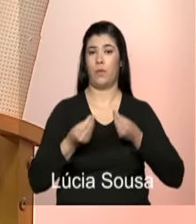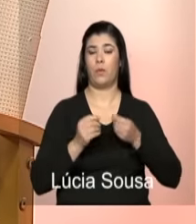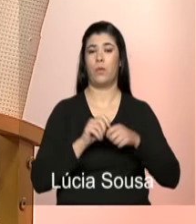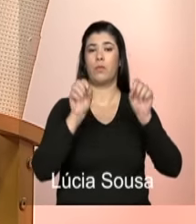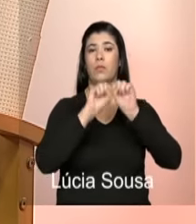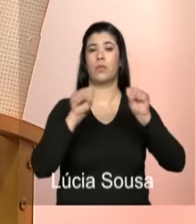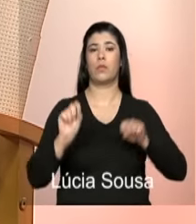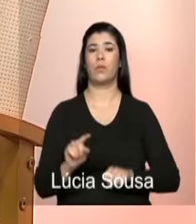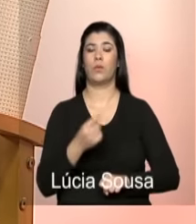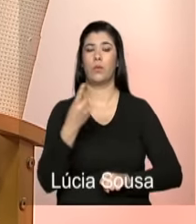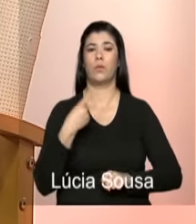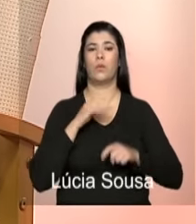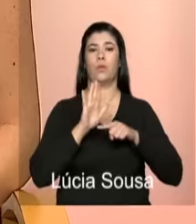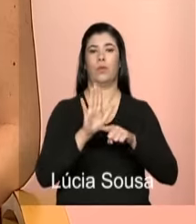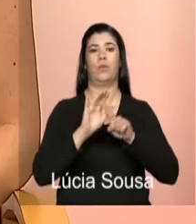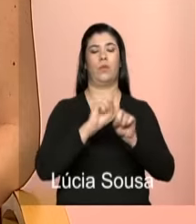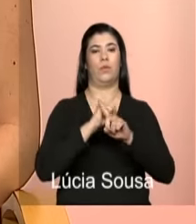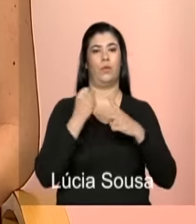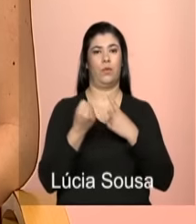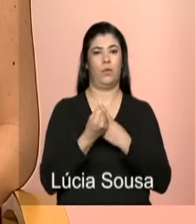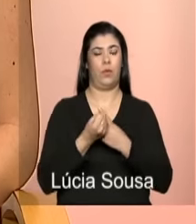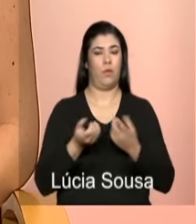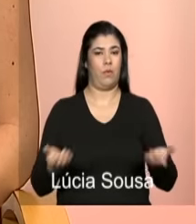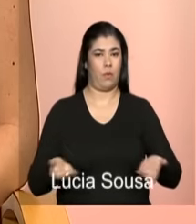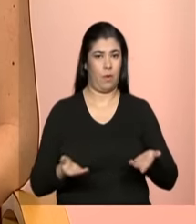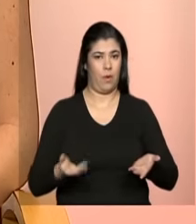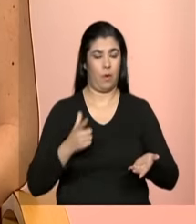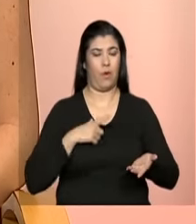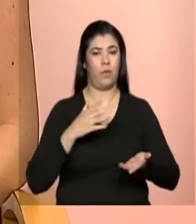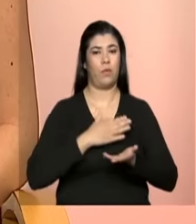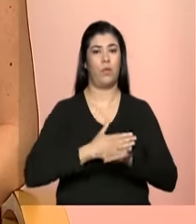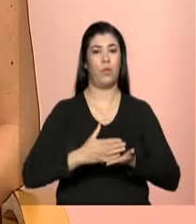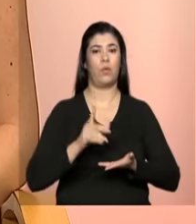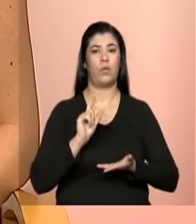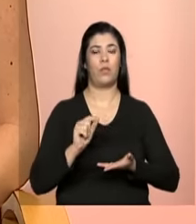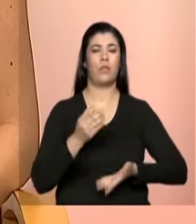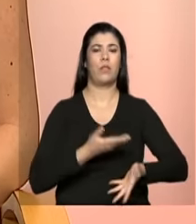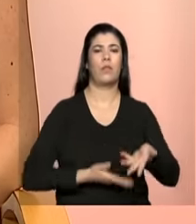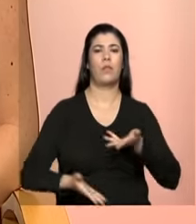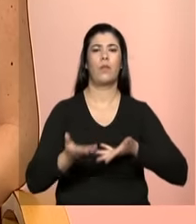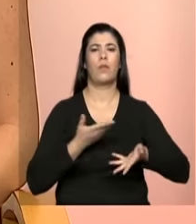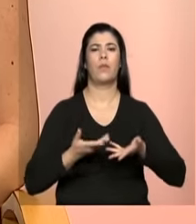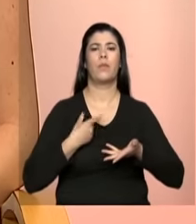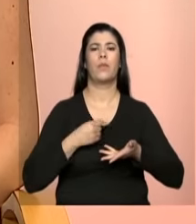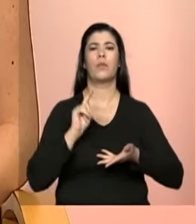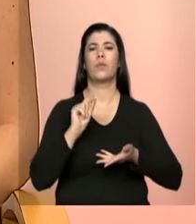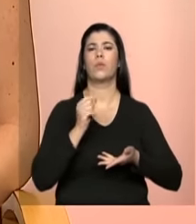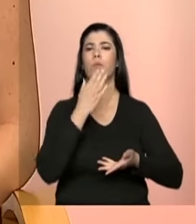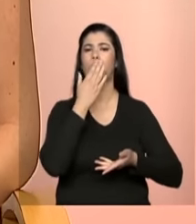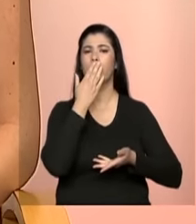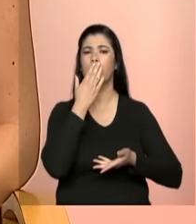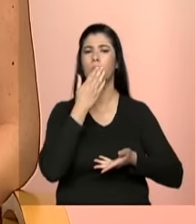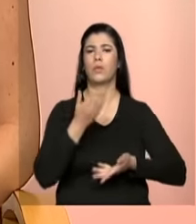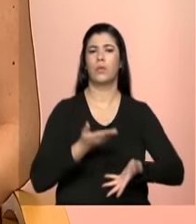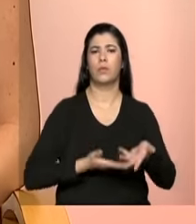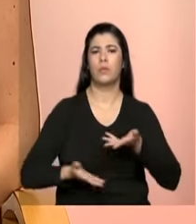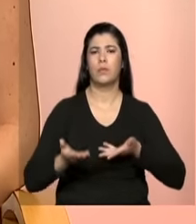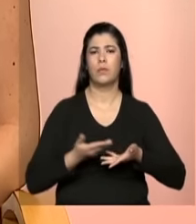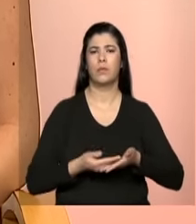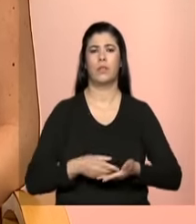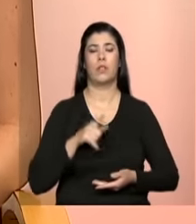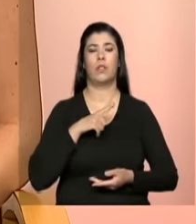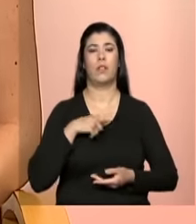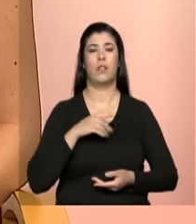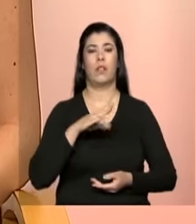Único de Assistência Social. Neste bloco, vamos tratar sobre os serviços de acolhimento destinados a adultos e